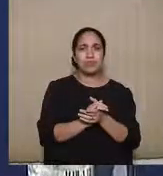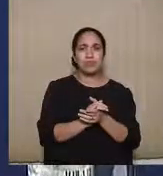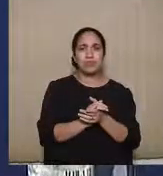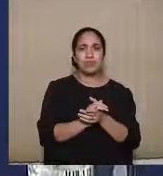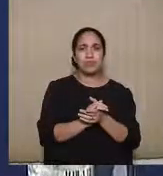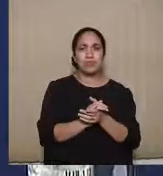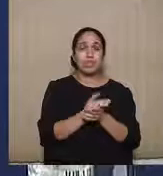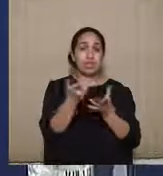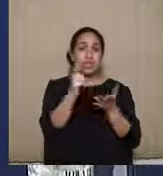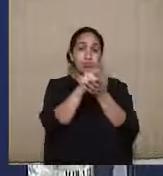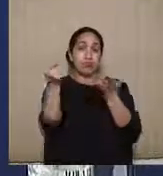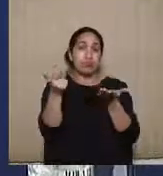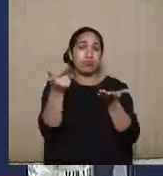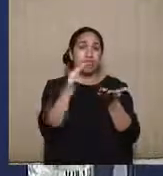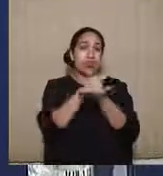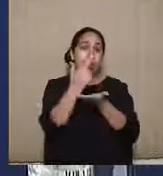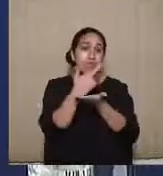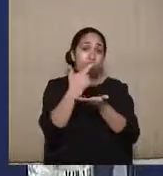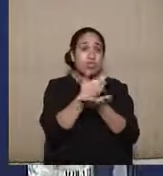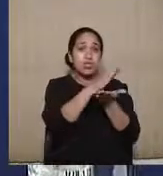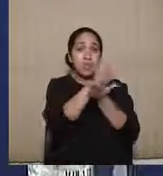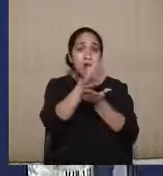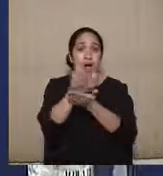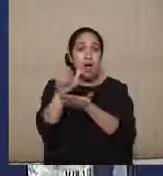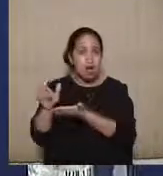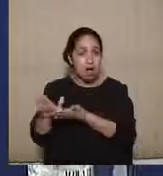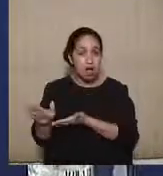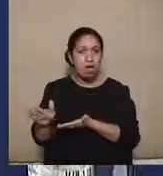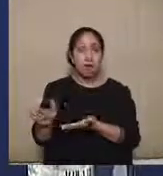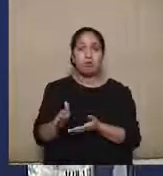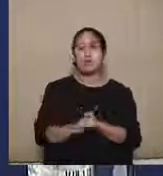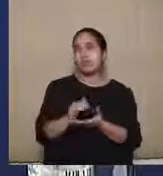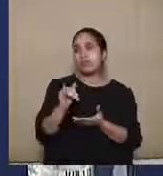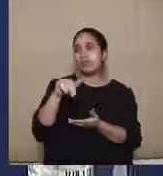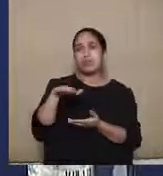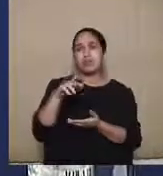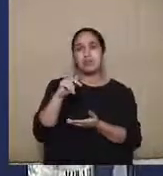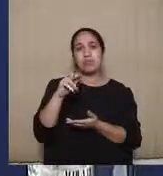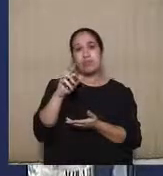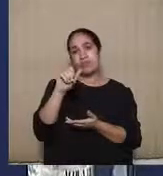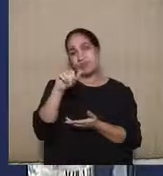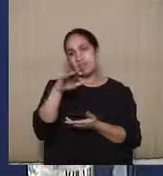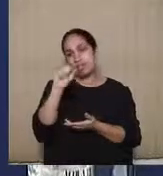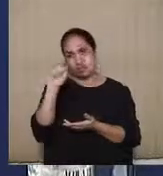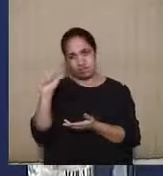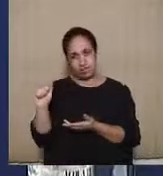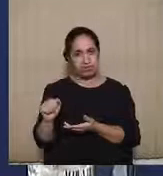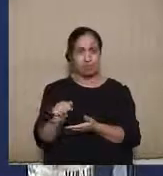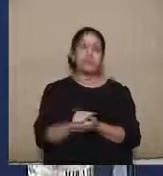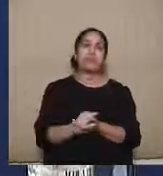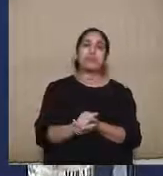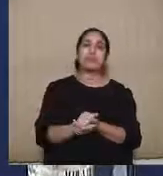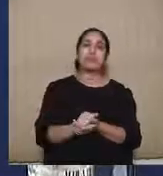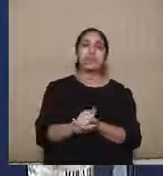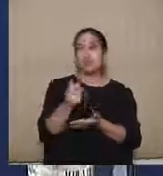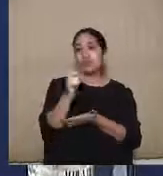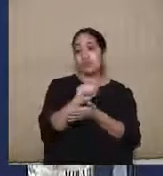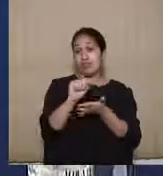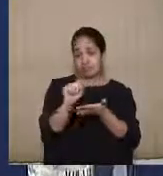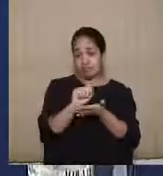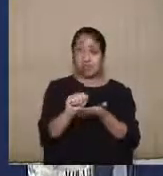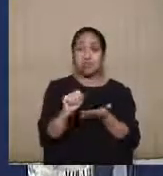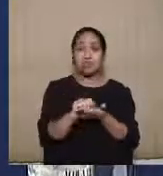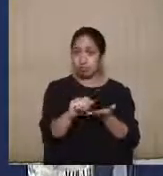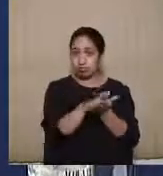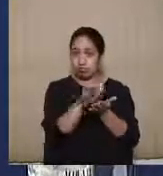em jornais, revistas, a imprensa escrita, desculpa,